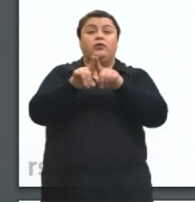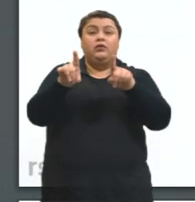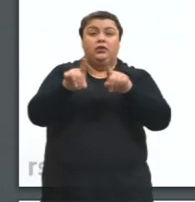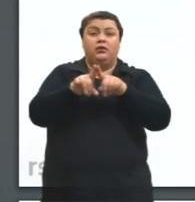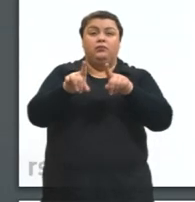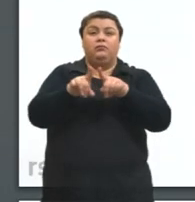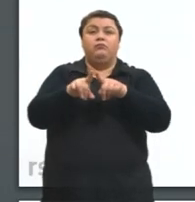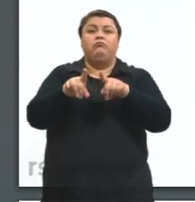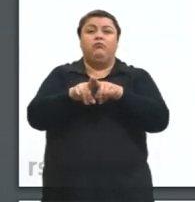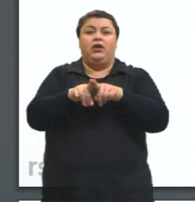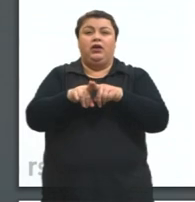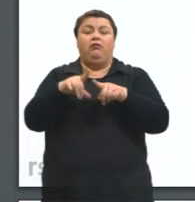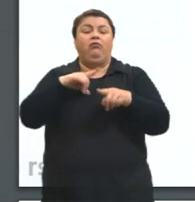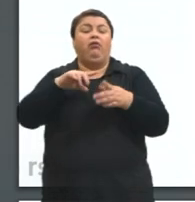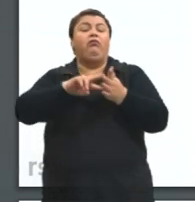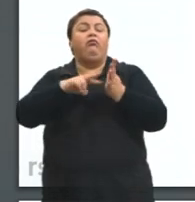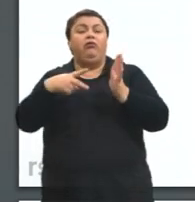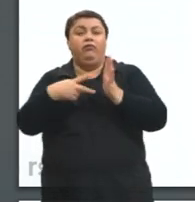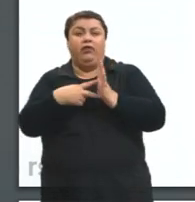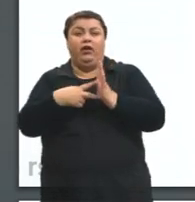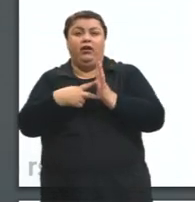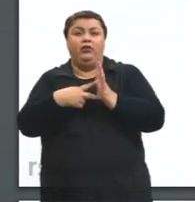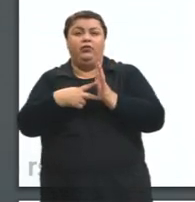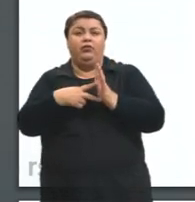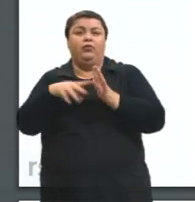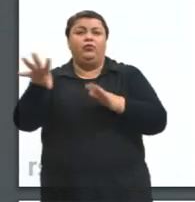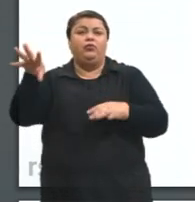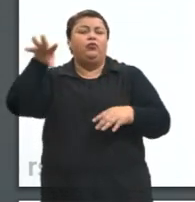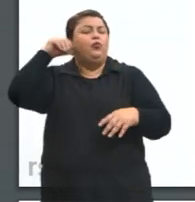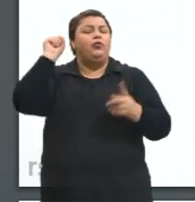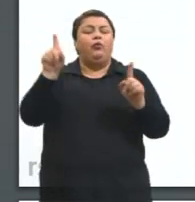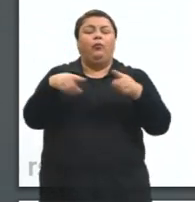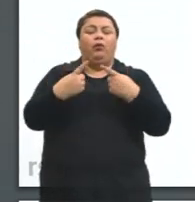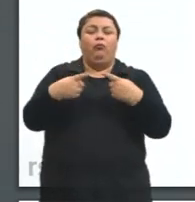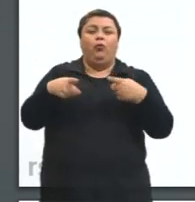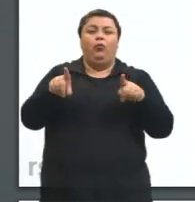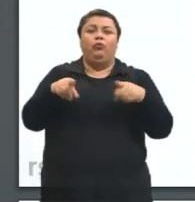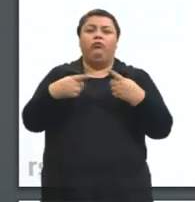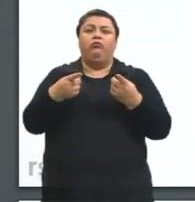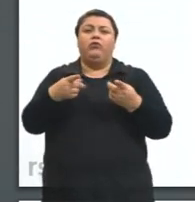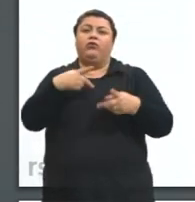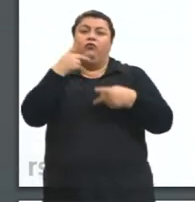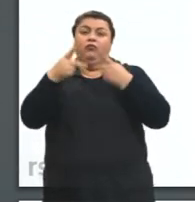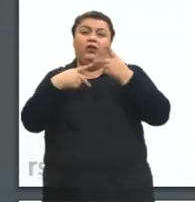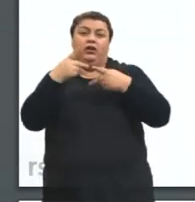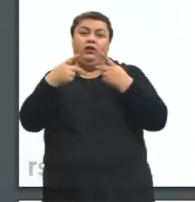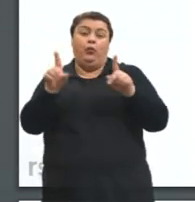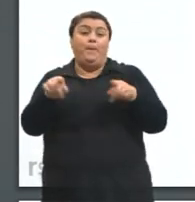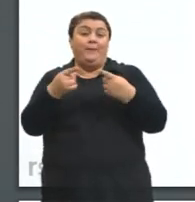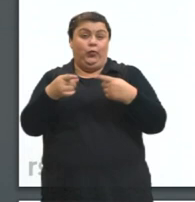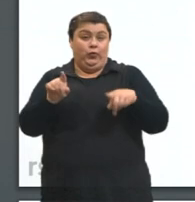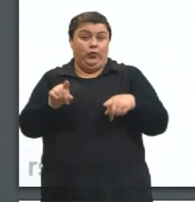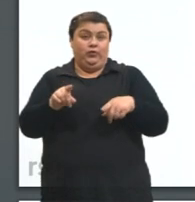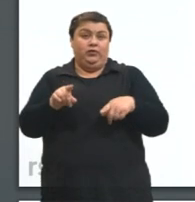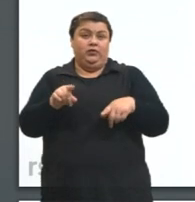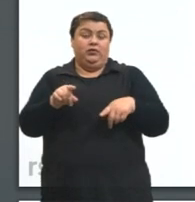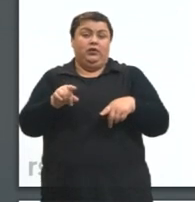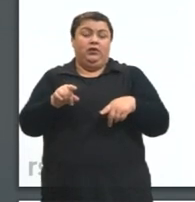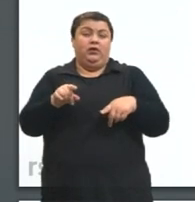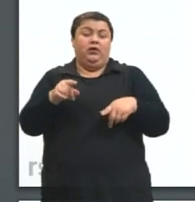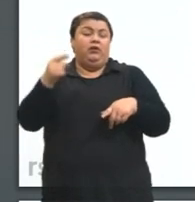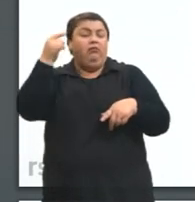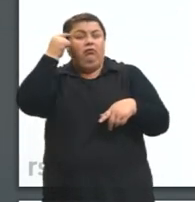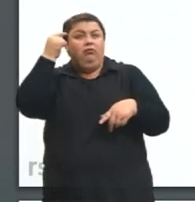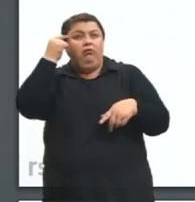produzir significados. Quando a gente escuta uma melodia, e aqui eu não estou falando da música em si, como a gente